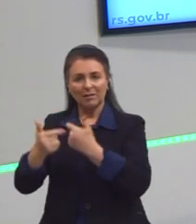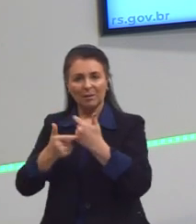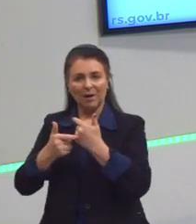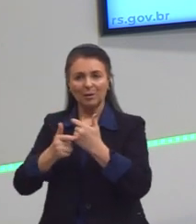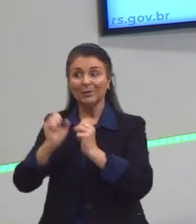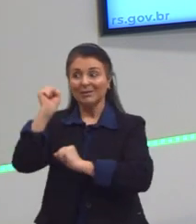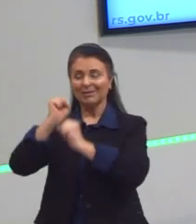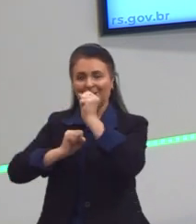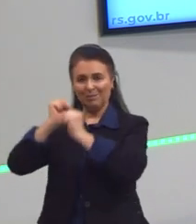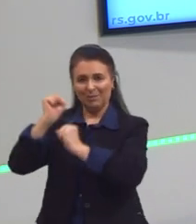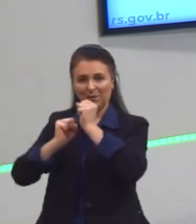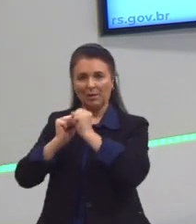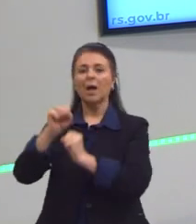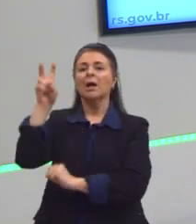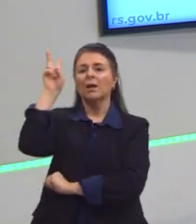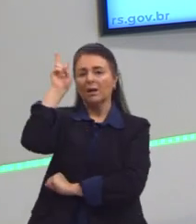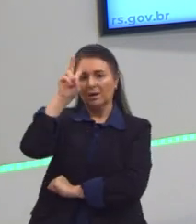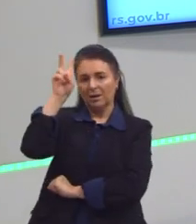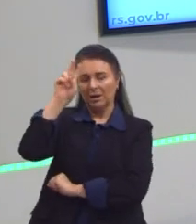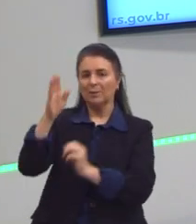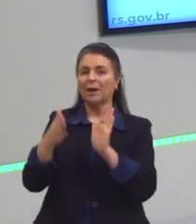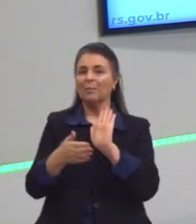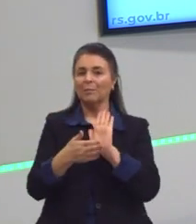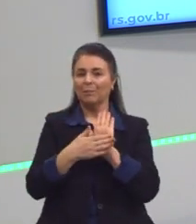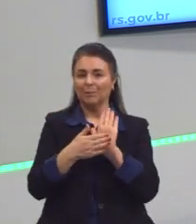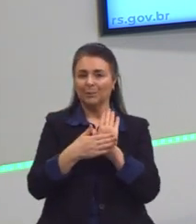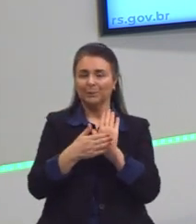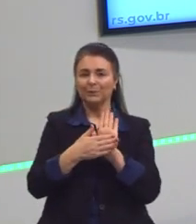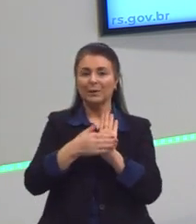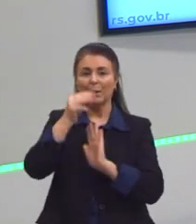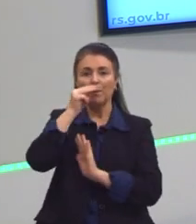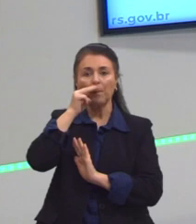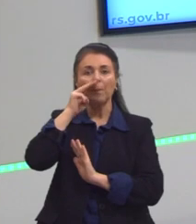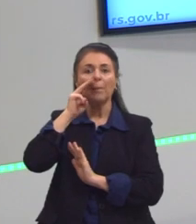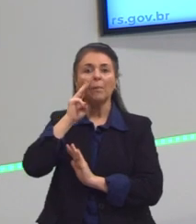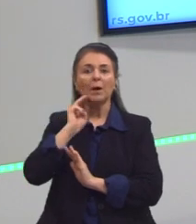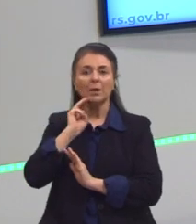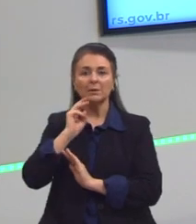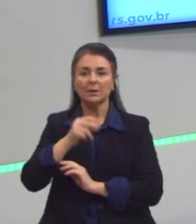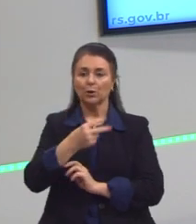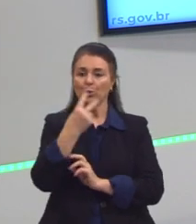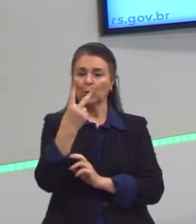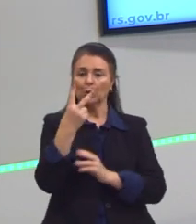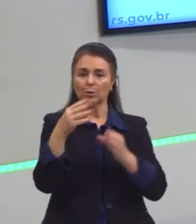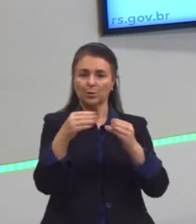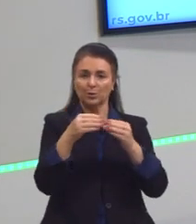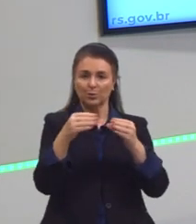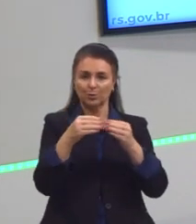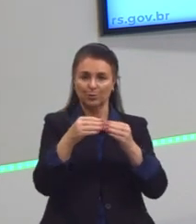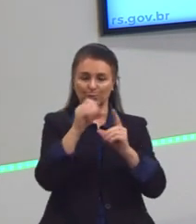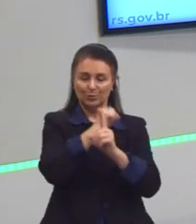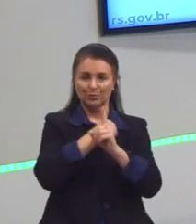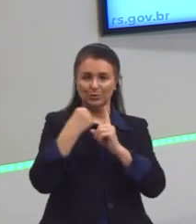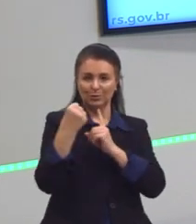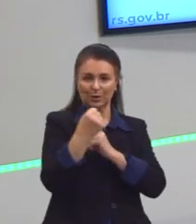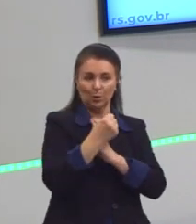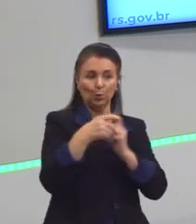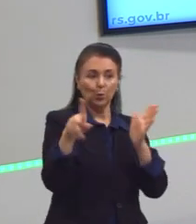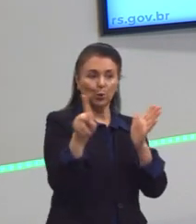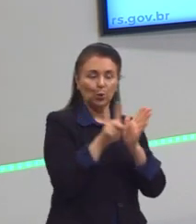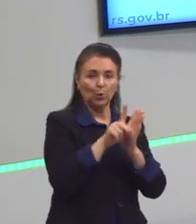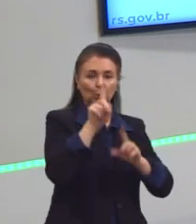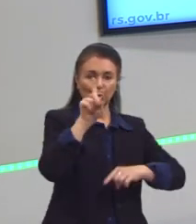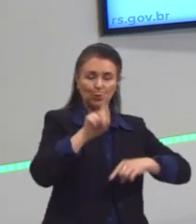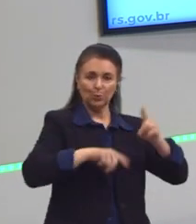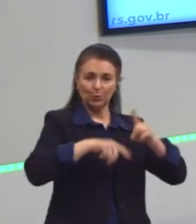lembre-se sempre disso. Dentro da proposta marxista, há duas classes sociais. Os donos dos meios de produção e